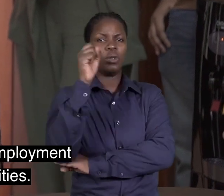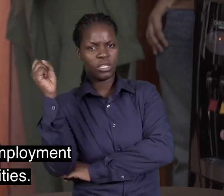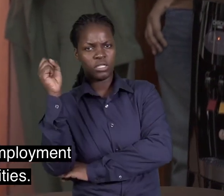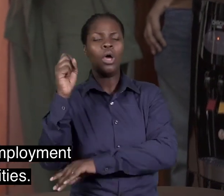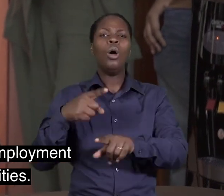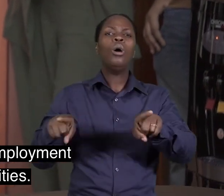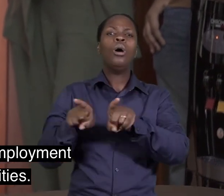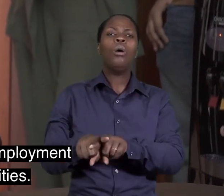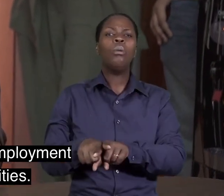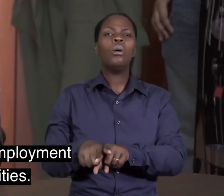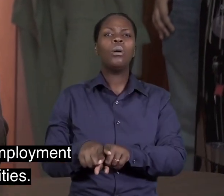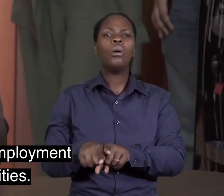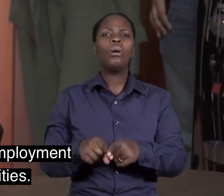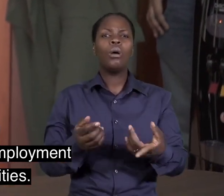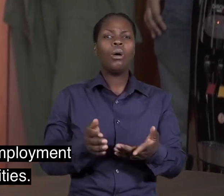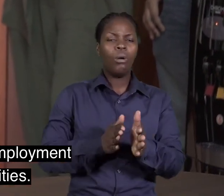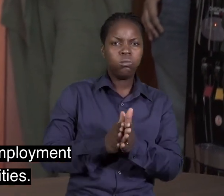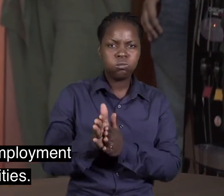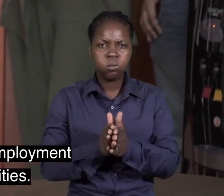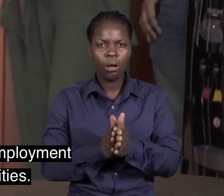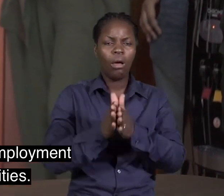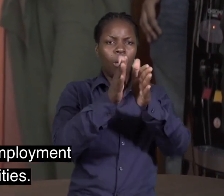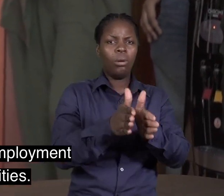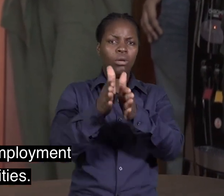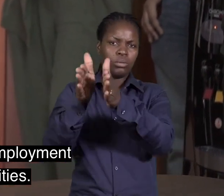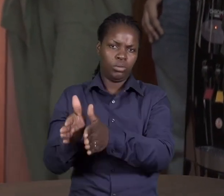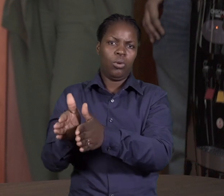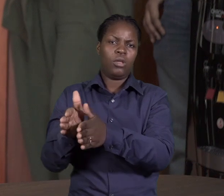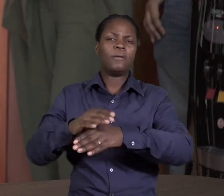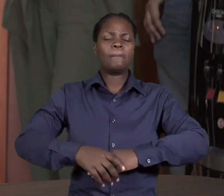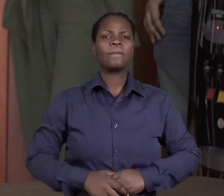superação e oportunidades de emprego para pessoas com deficiência.